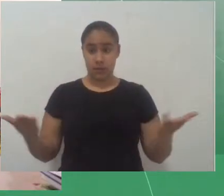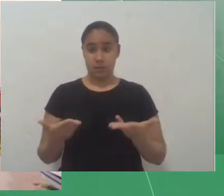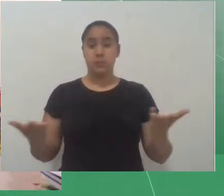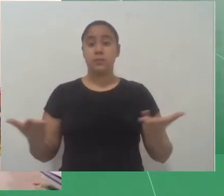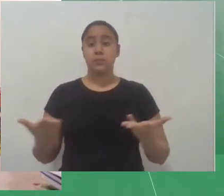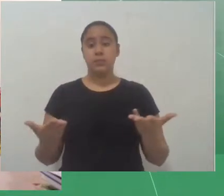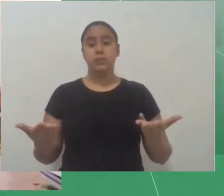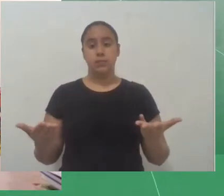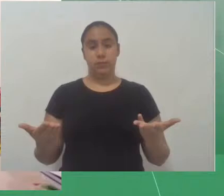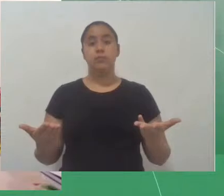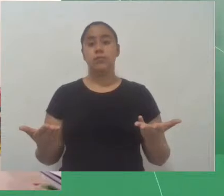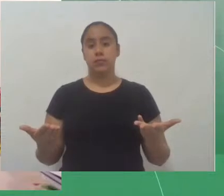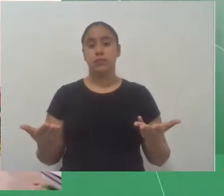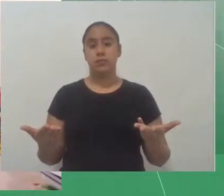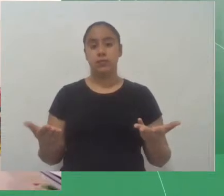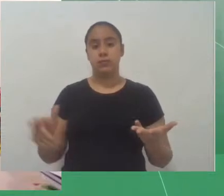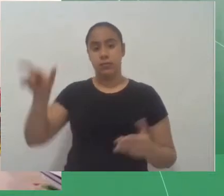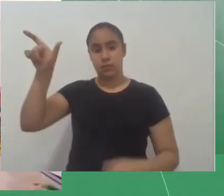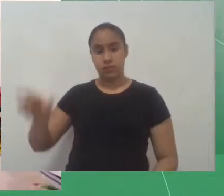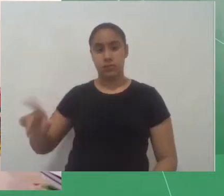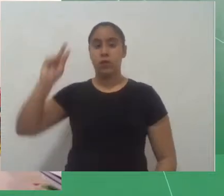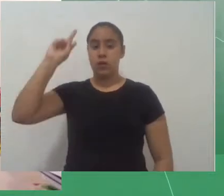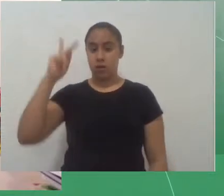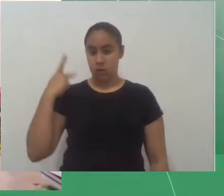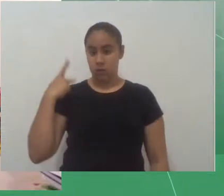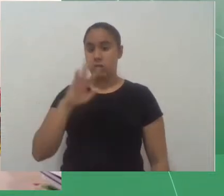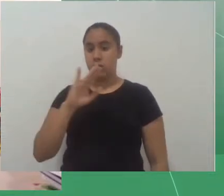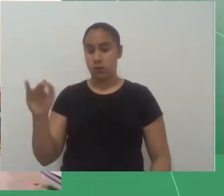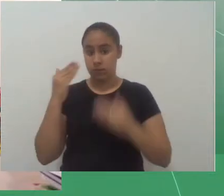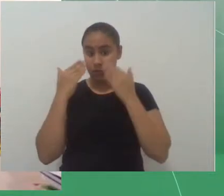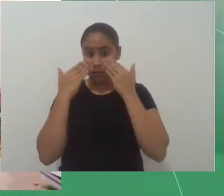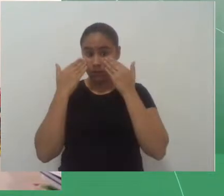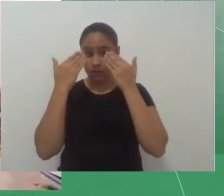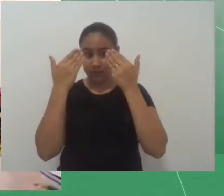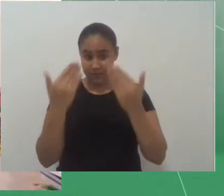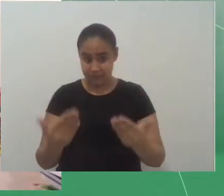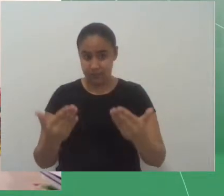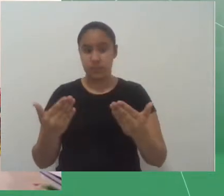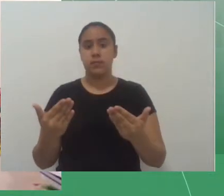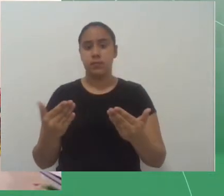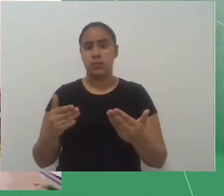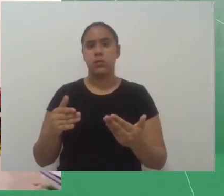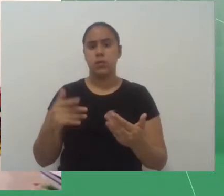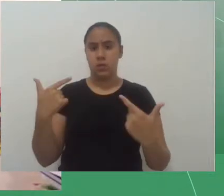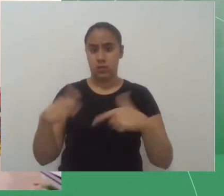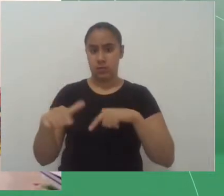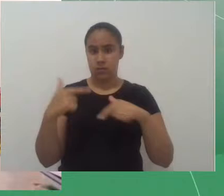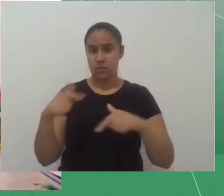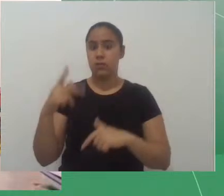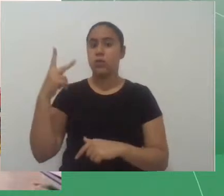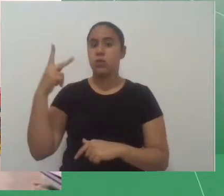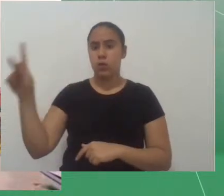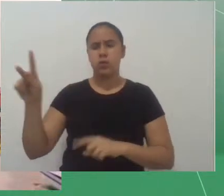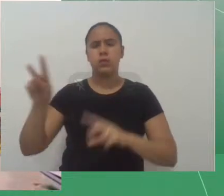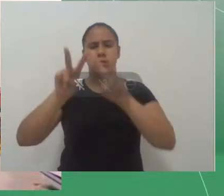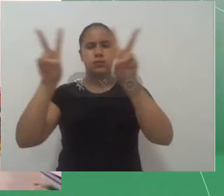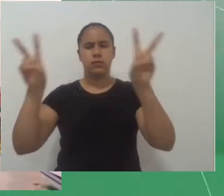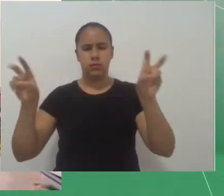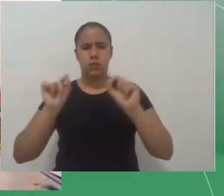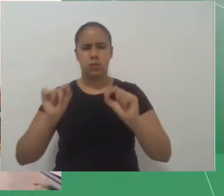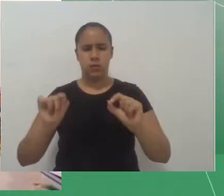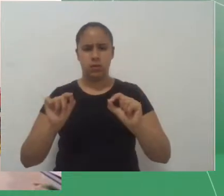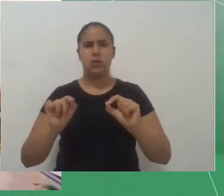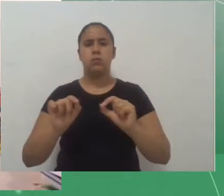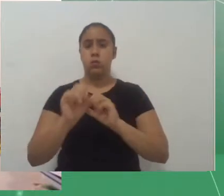palavra para a Caroline Santos Rodrigues, a Caroline, o trabalho dela é intitulado O Ensino Remoto